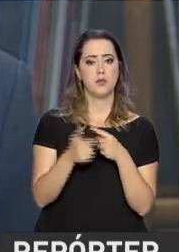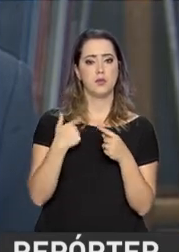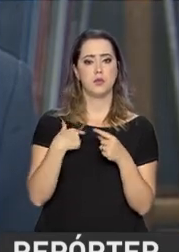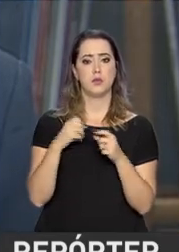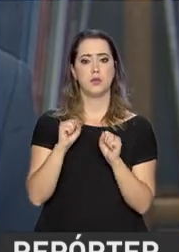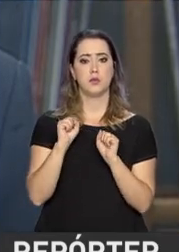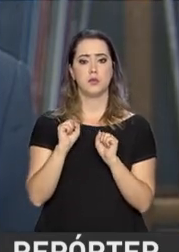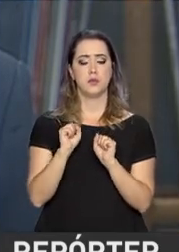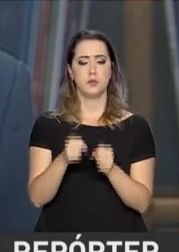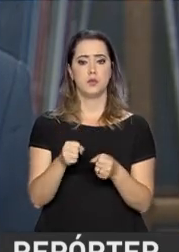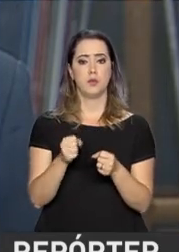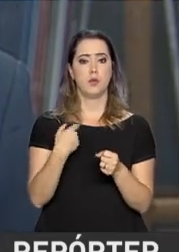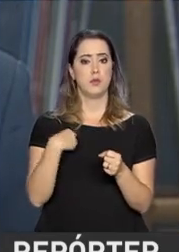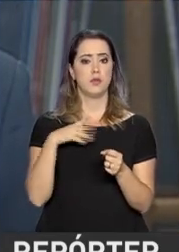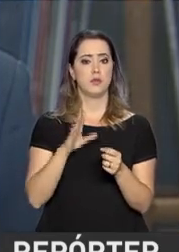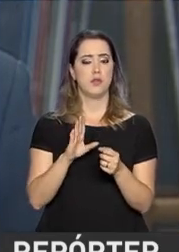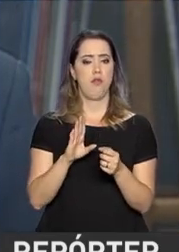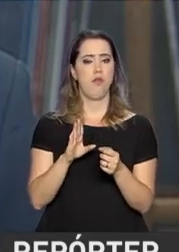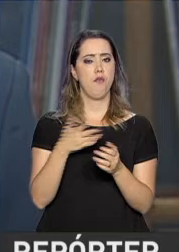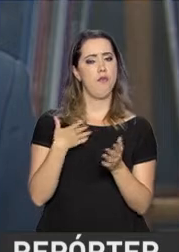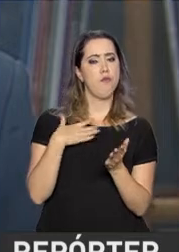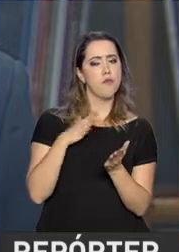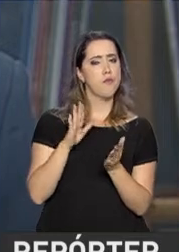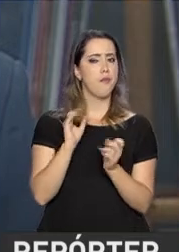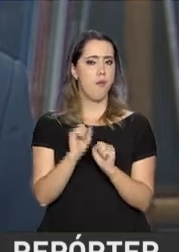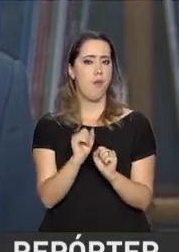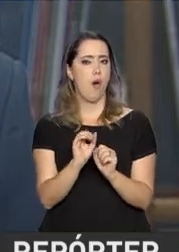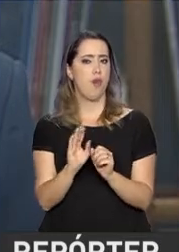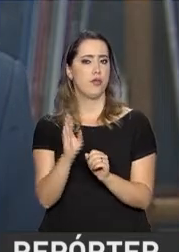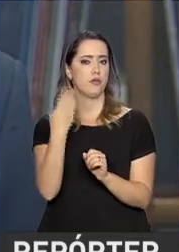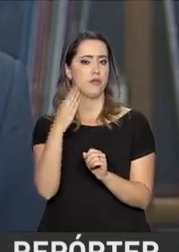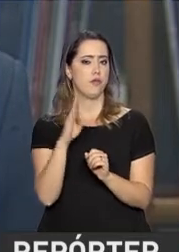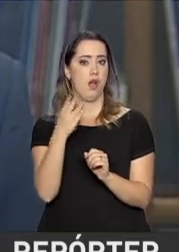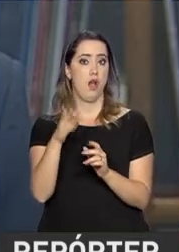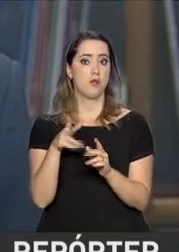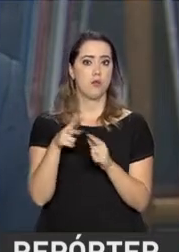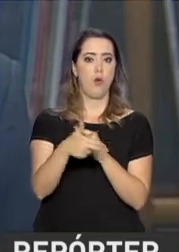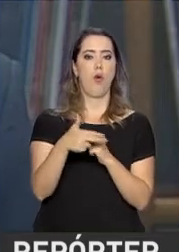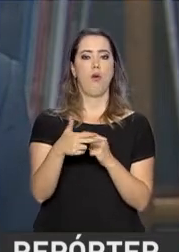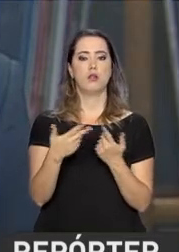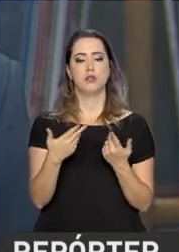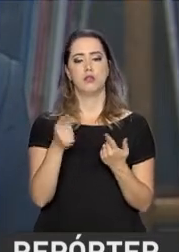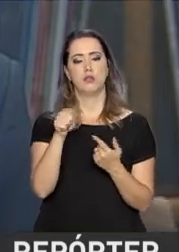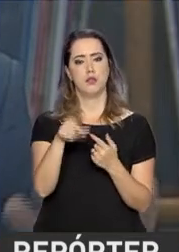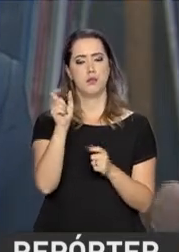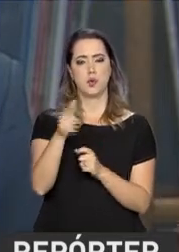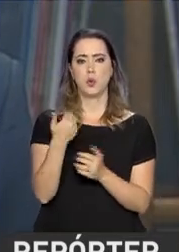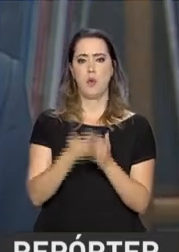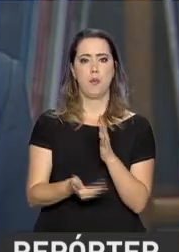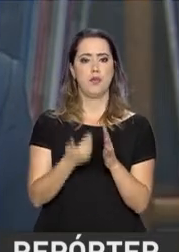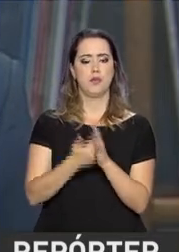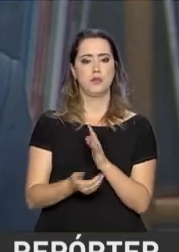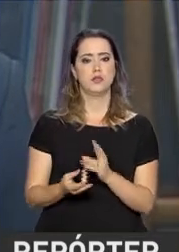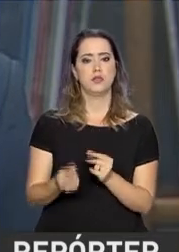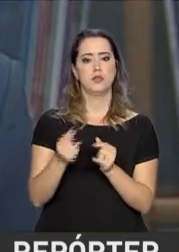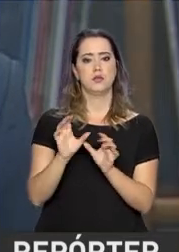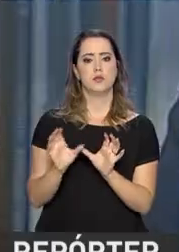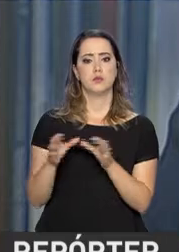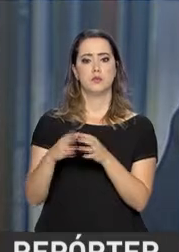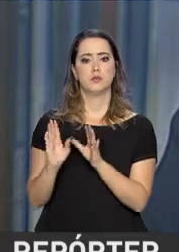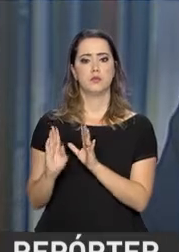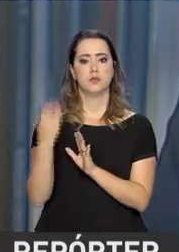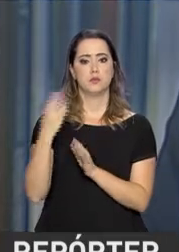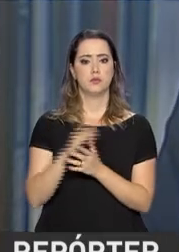suspeita de fraude, para que o trabalhador não perca esse dinheiro para os fraudadores.